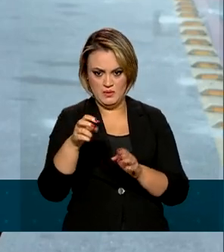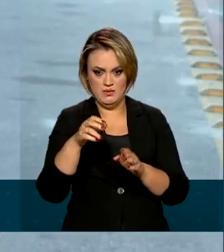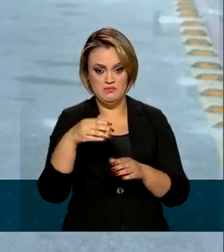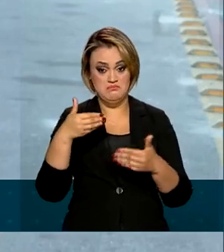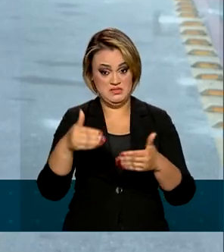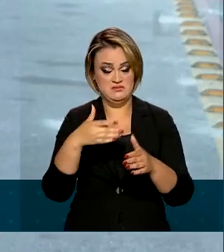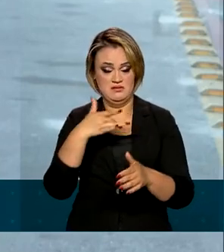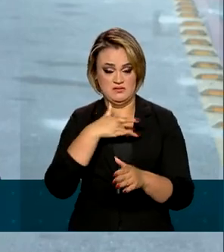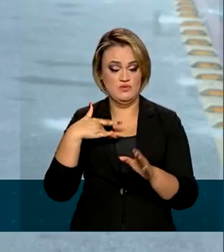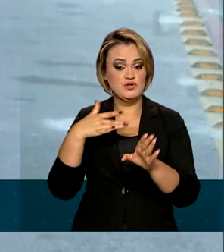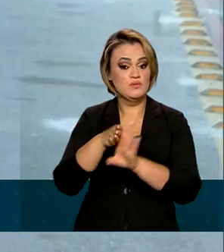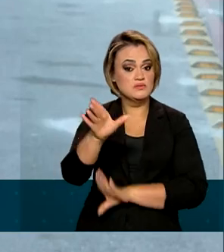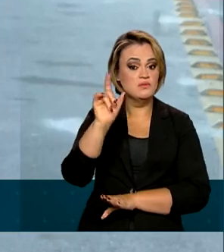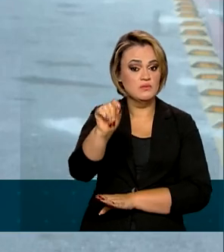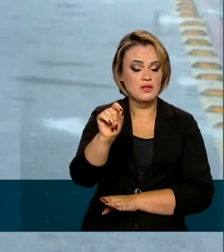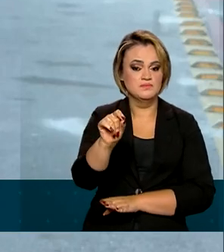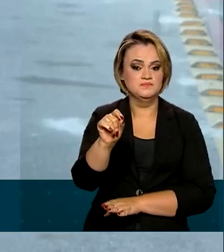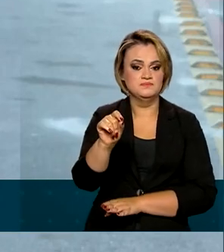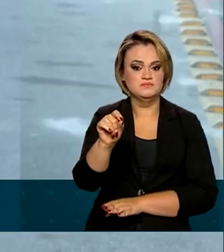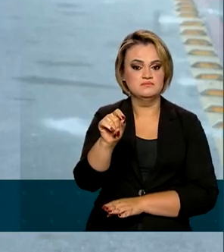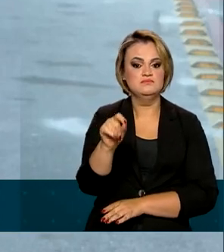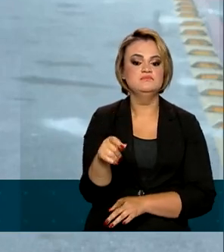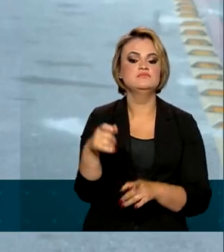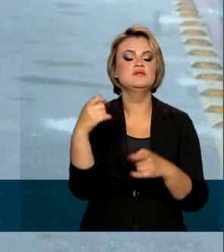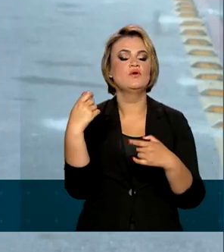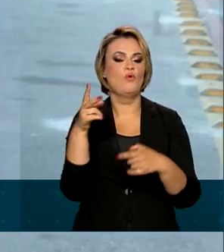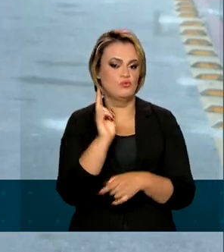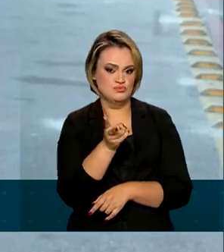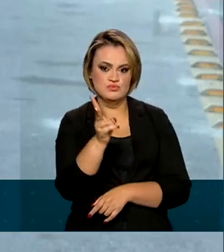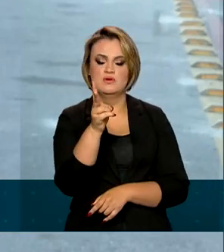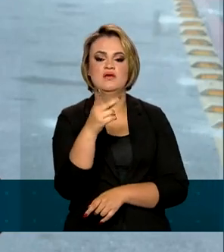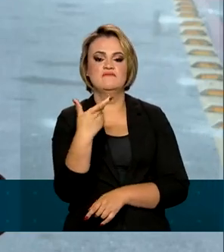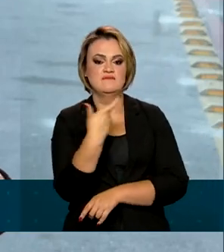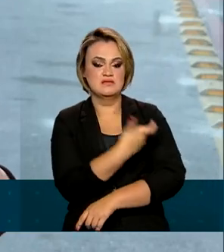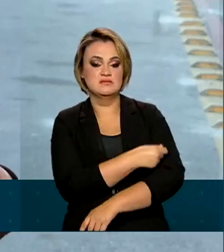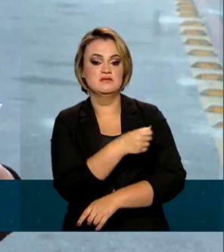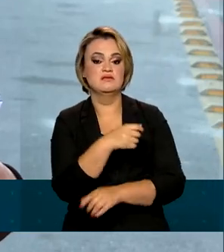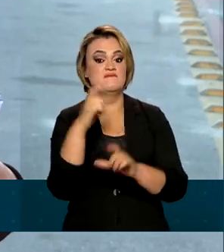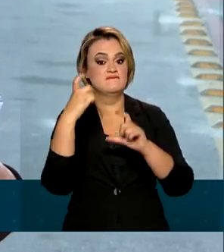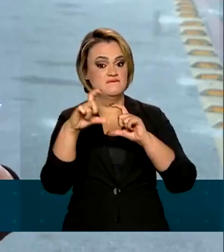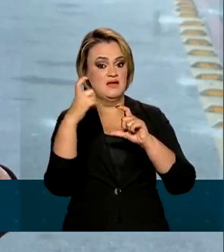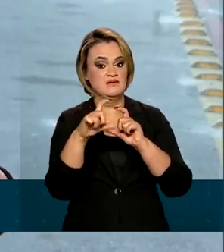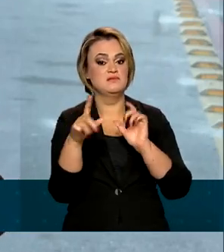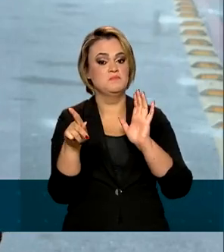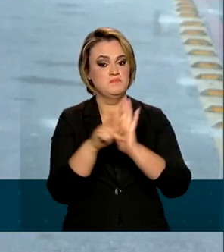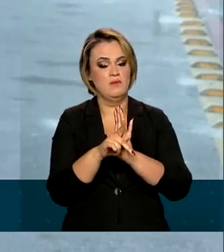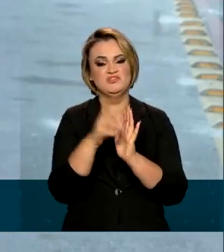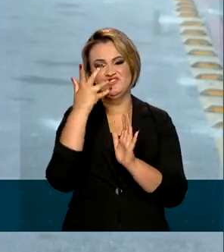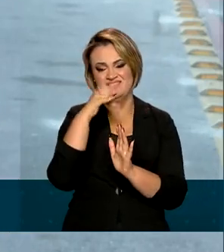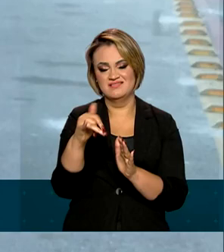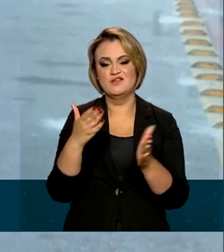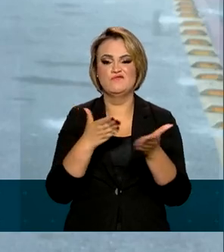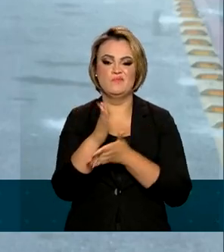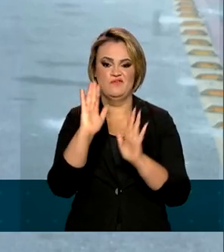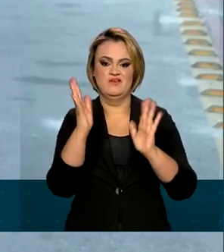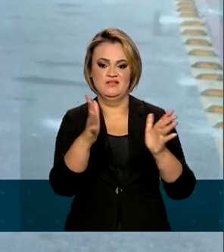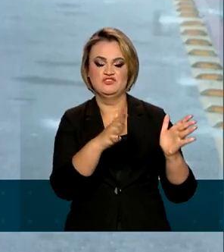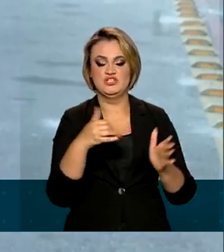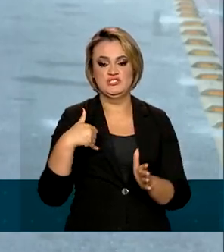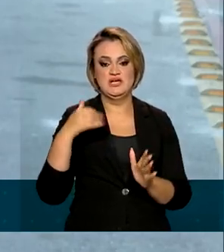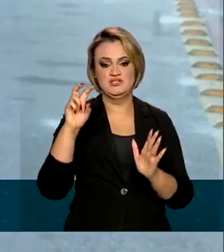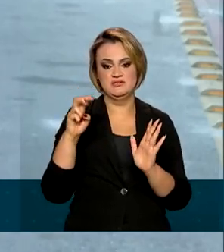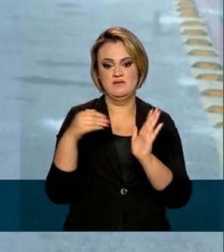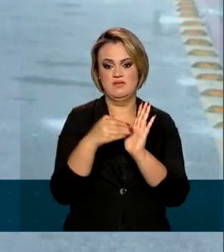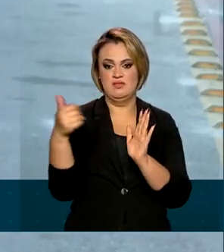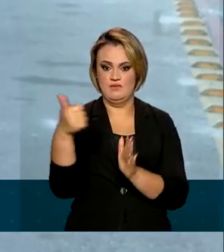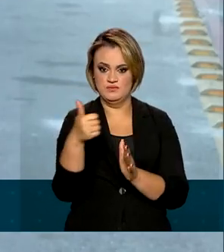Saúde, a recomendação é que deve continuar a ser aplicada a vacina da Pfizer, já aprovada para essa faixa etária, de 5 a